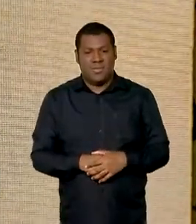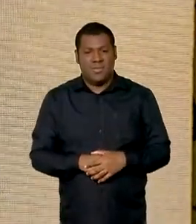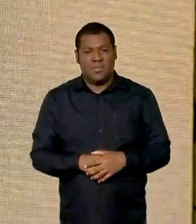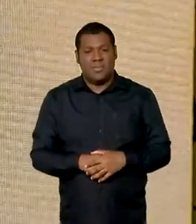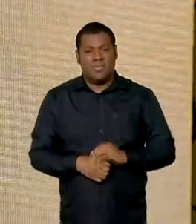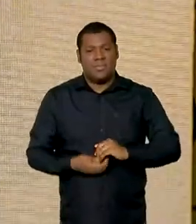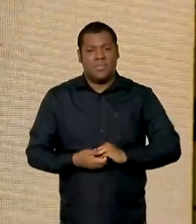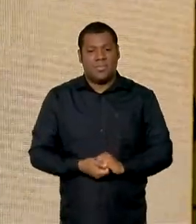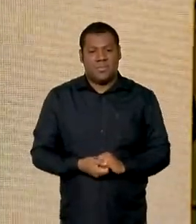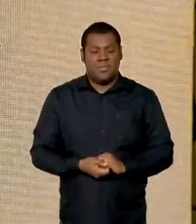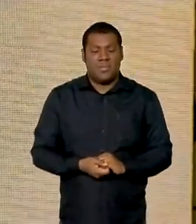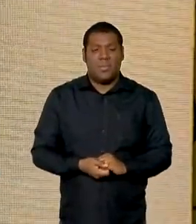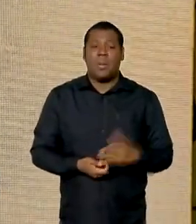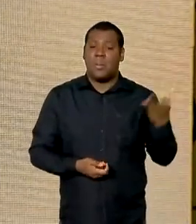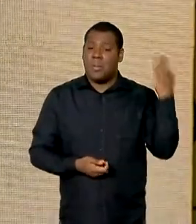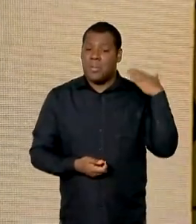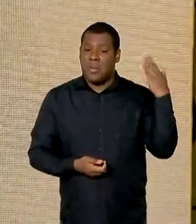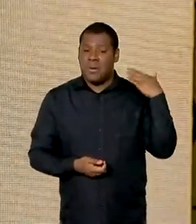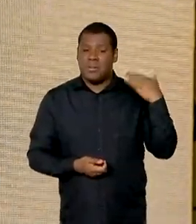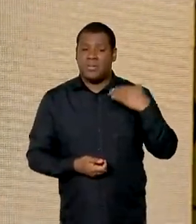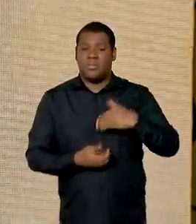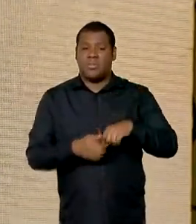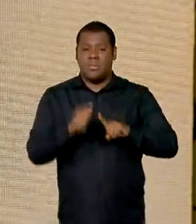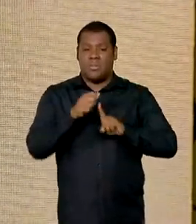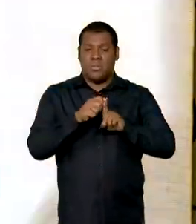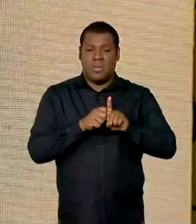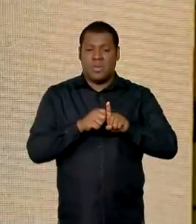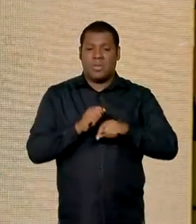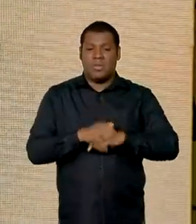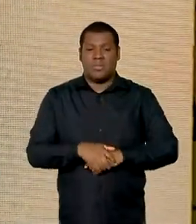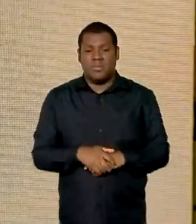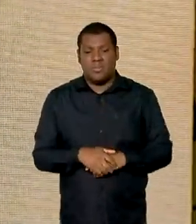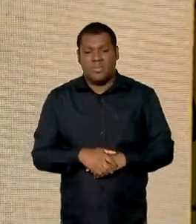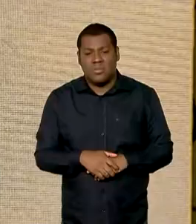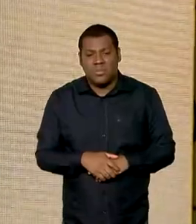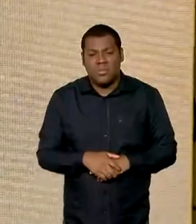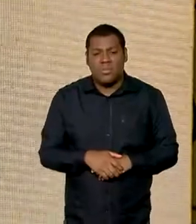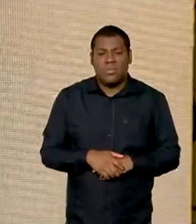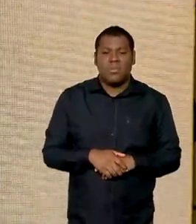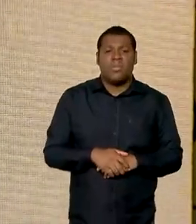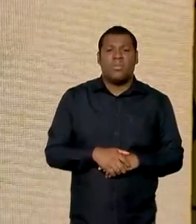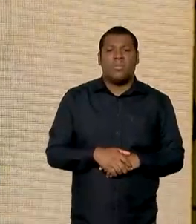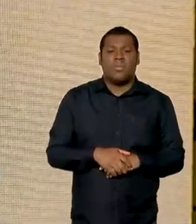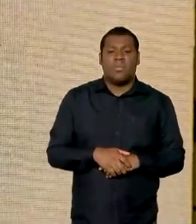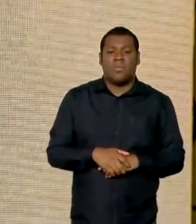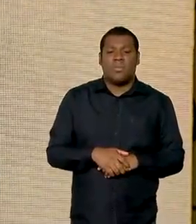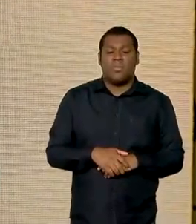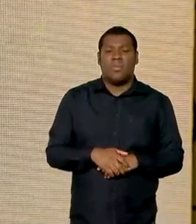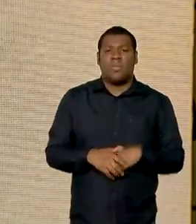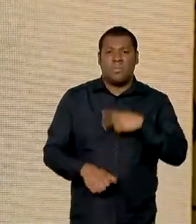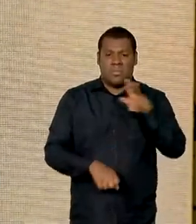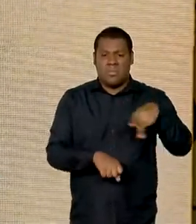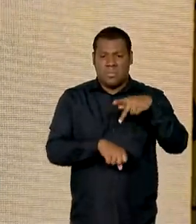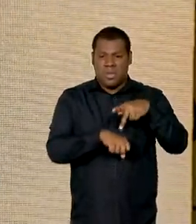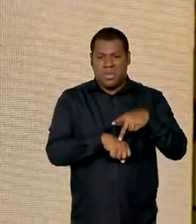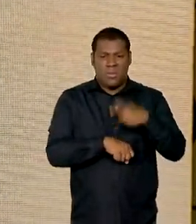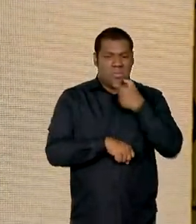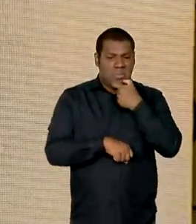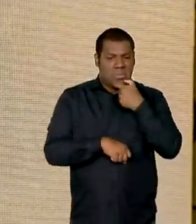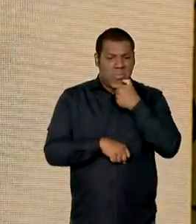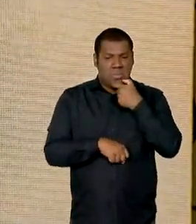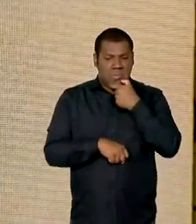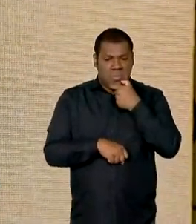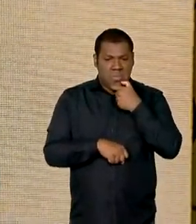Poucos meses atrás, Fávaro, decolou de Heathrow, em Londres, um Boeing